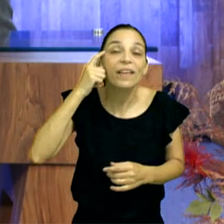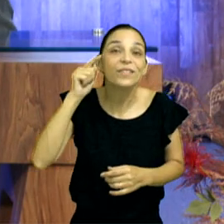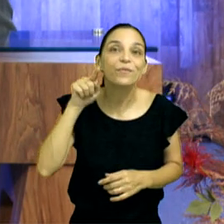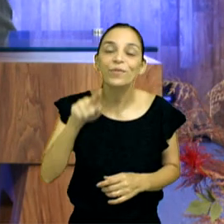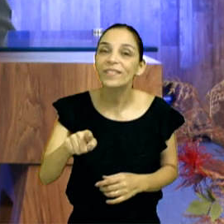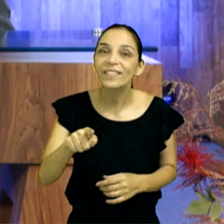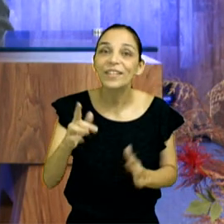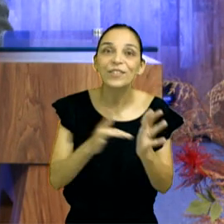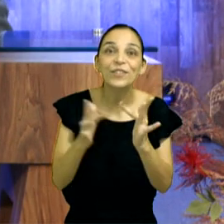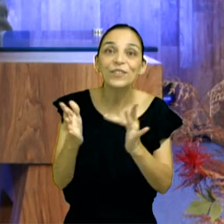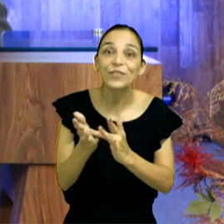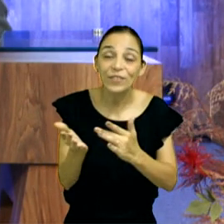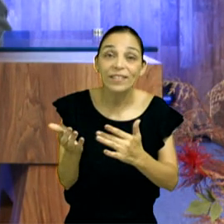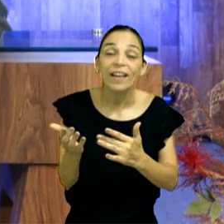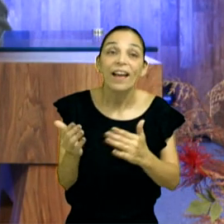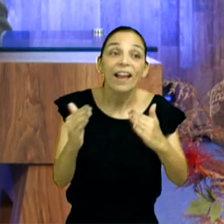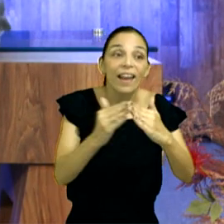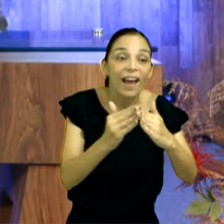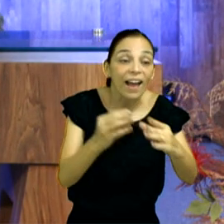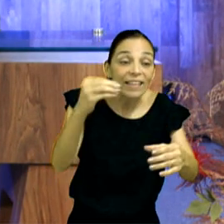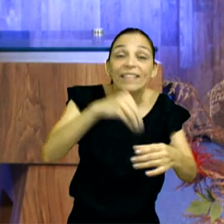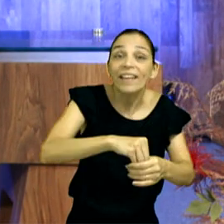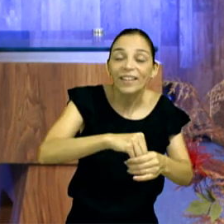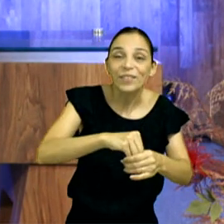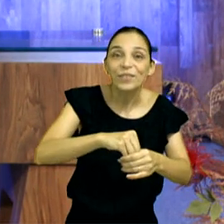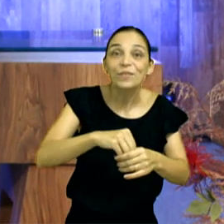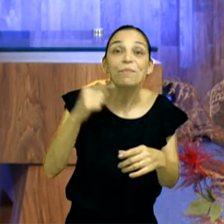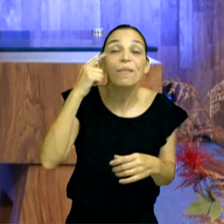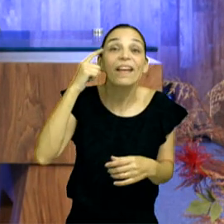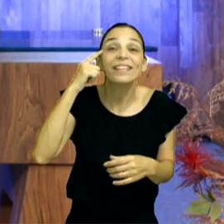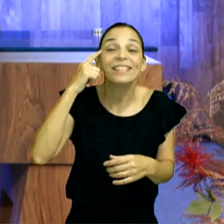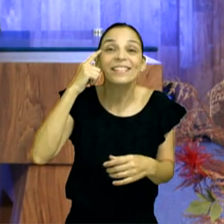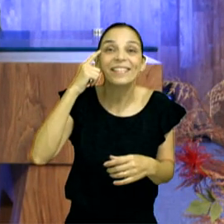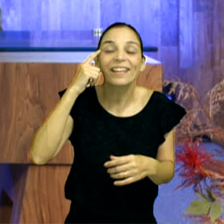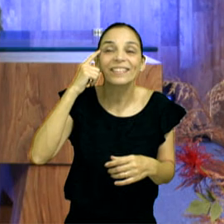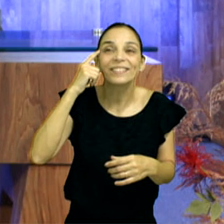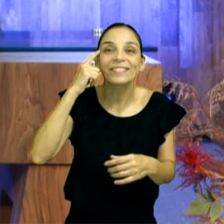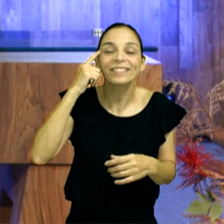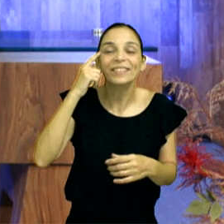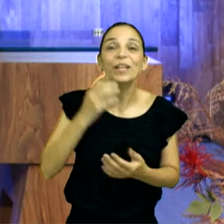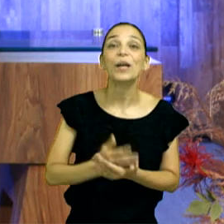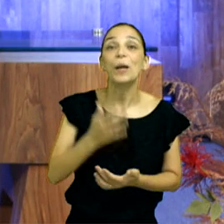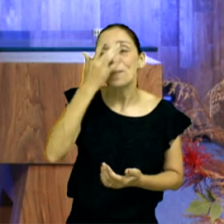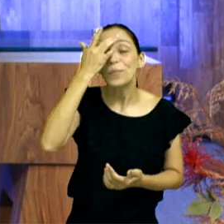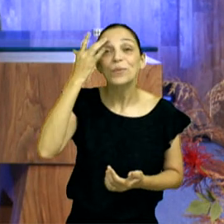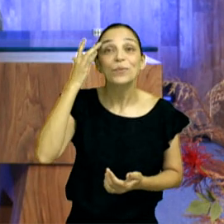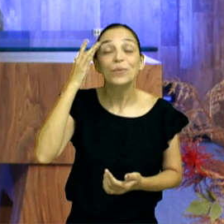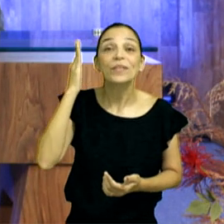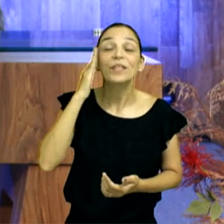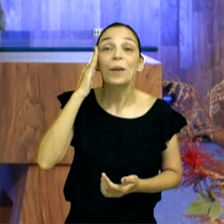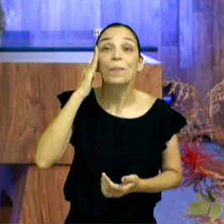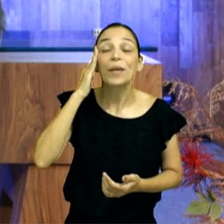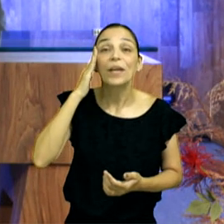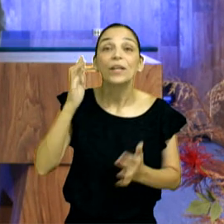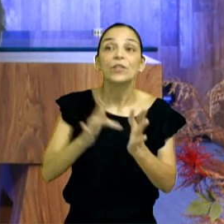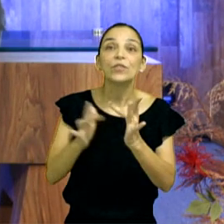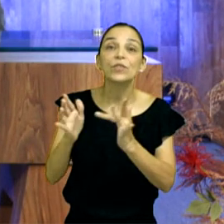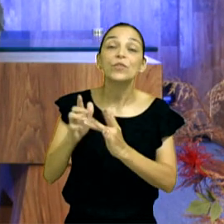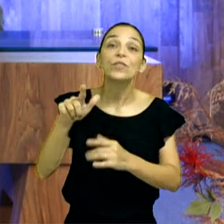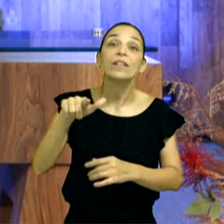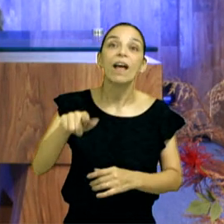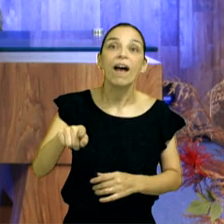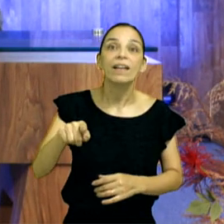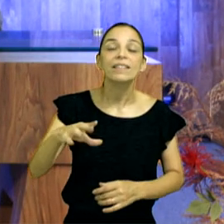Imagina, amados, você fala, mestre está aí na cidade, vai na minha casa. E Jesus fala, vou, vou lá sentar com você.